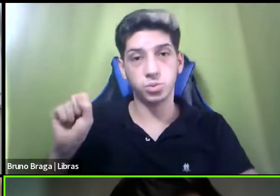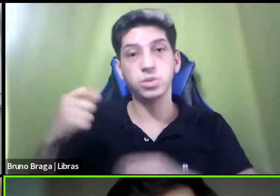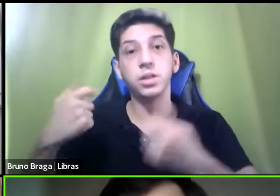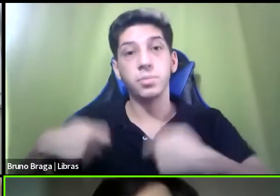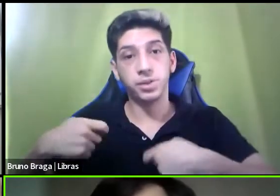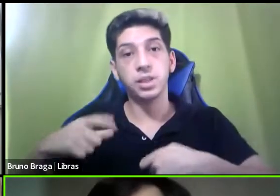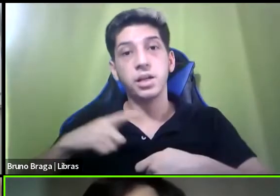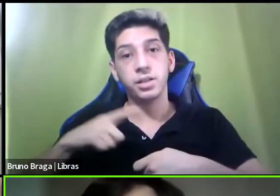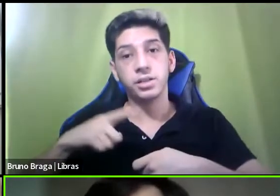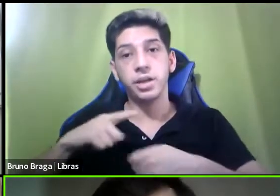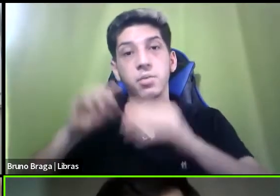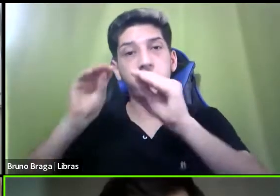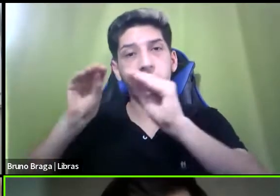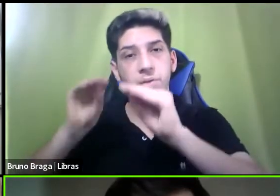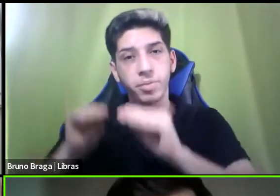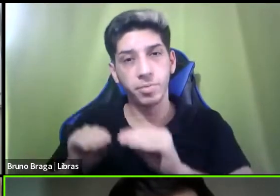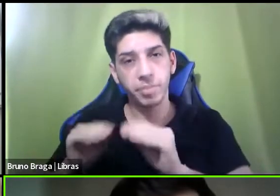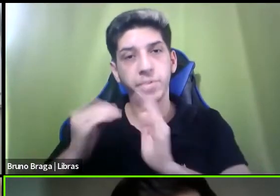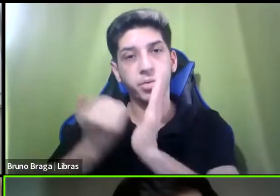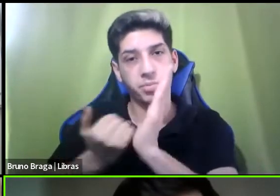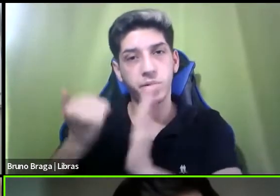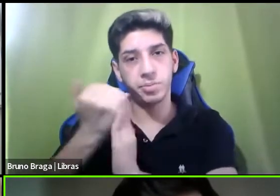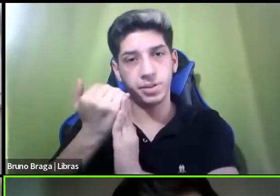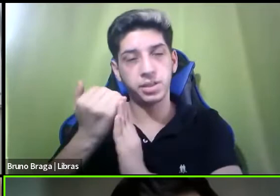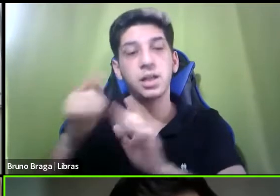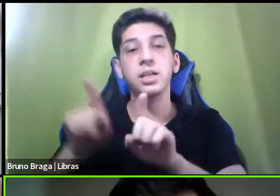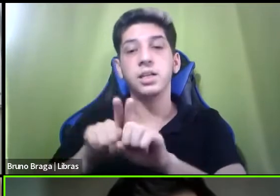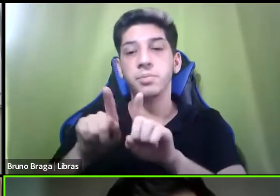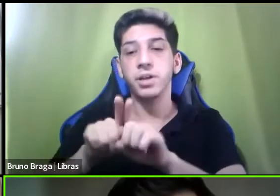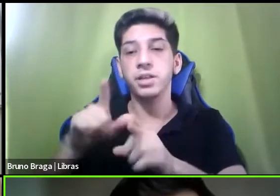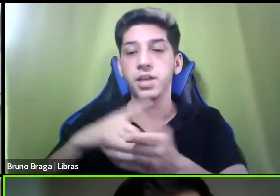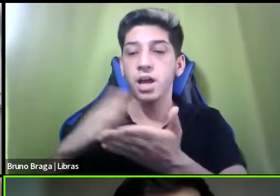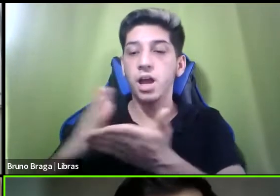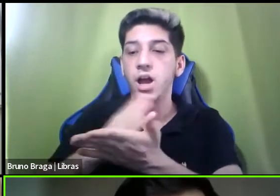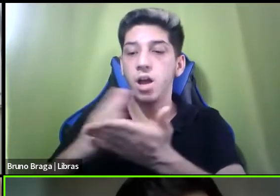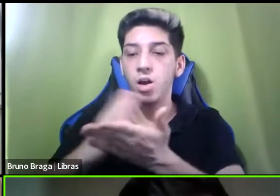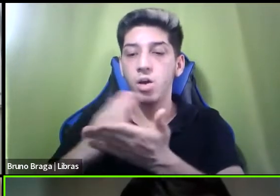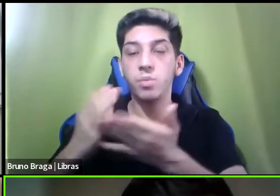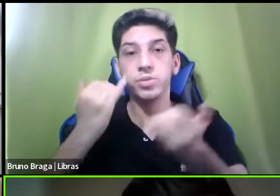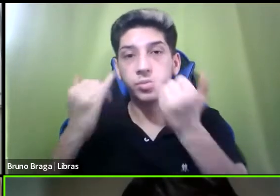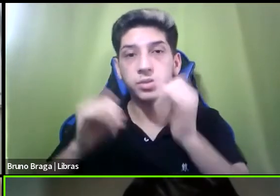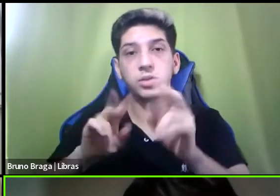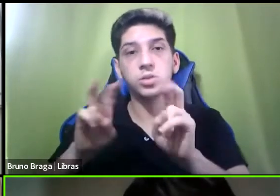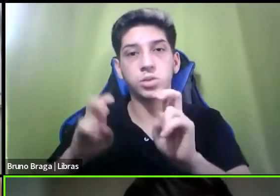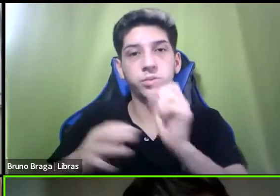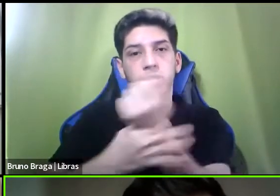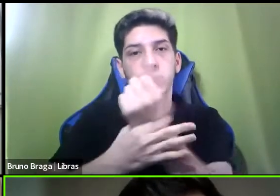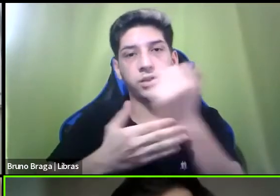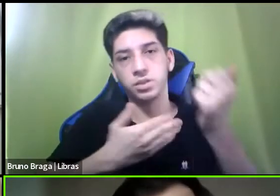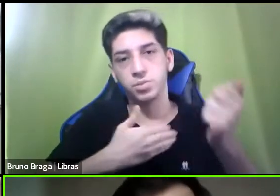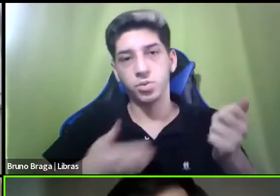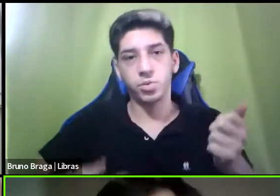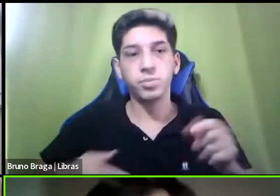ampliados nós temos alguns dados com relação à insegurança pública e algumas outras bases de dados como por